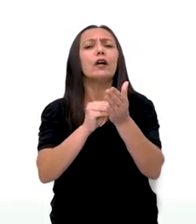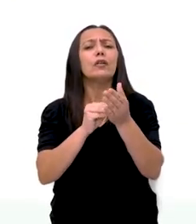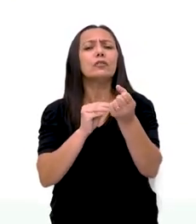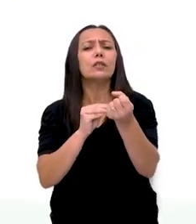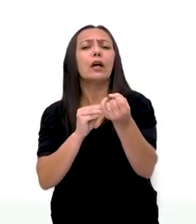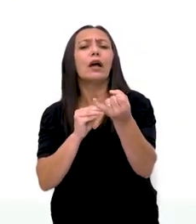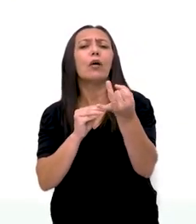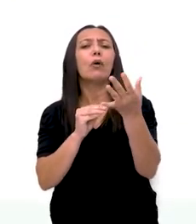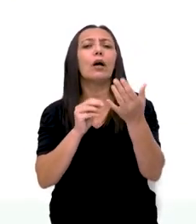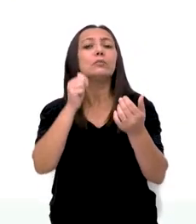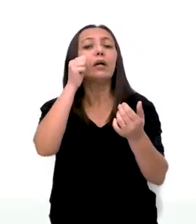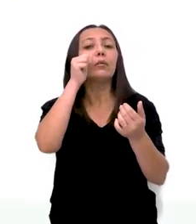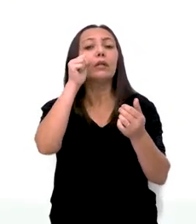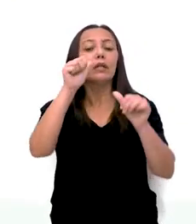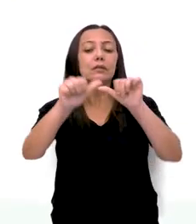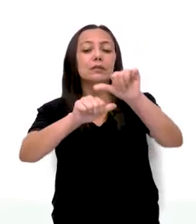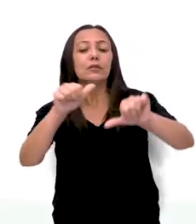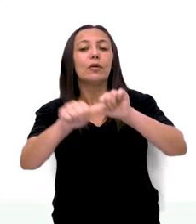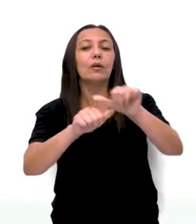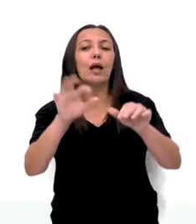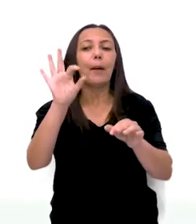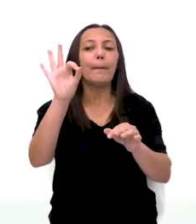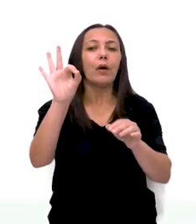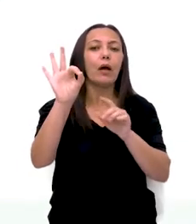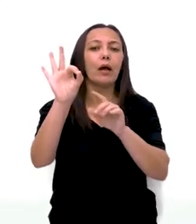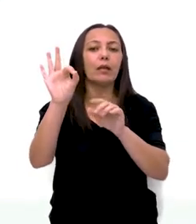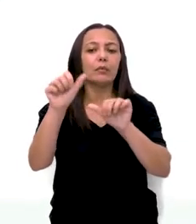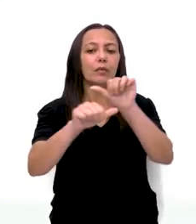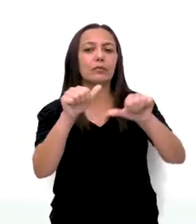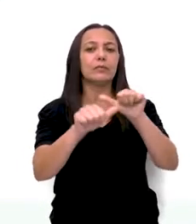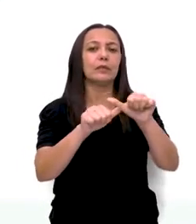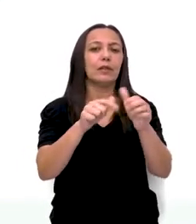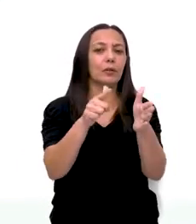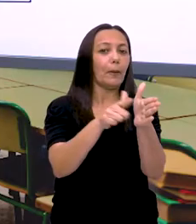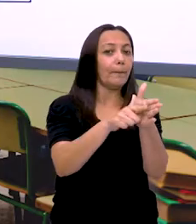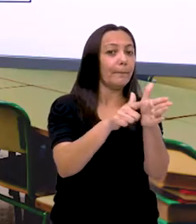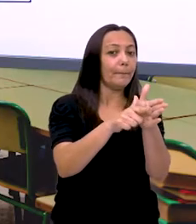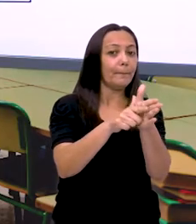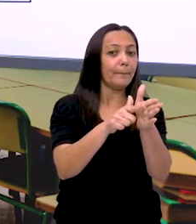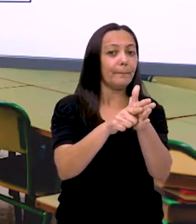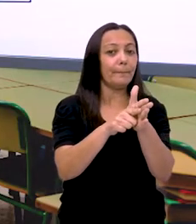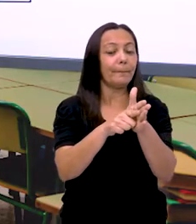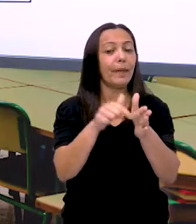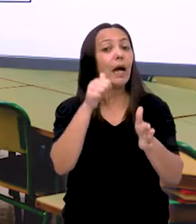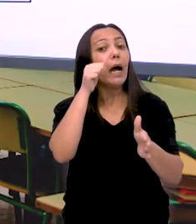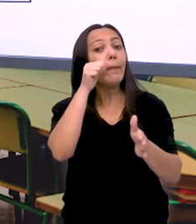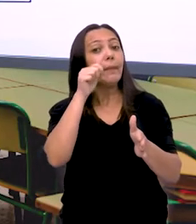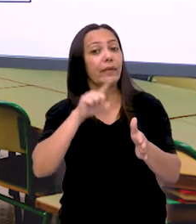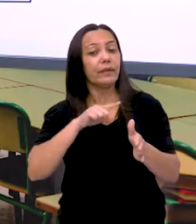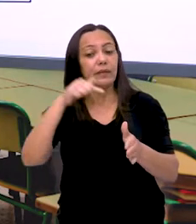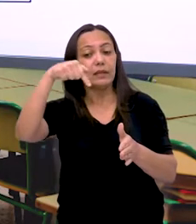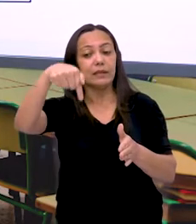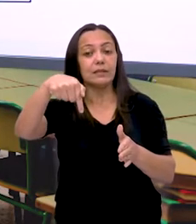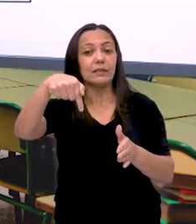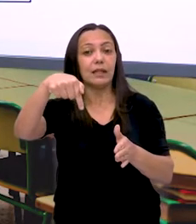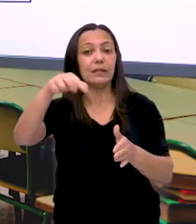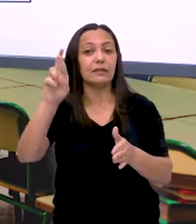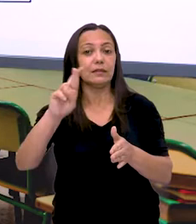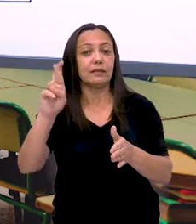para a Marina conseguir trocar suas moedas por uma cédula de 10 reais? Veja, ela tem 7.